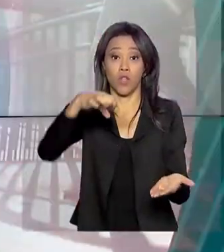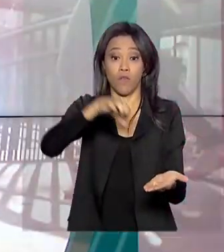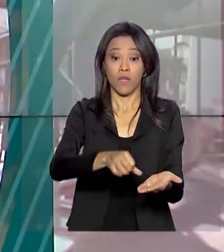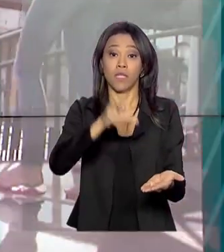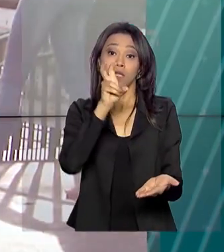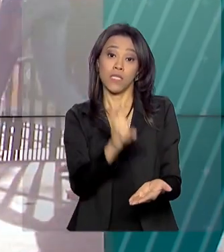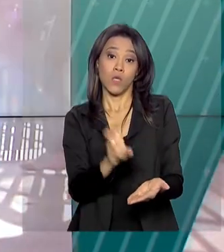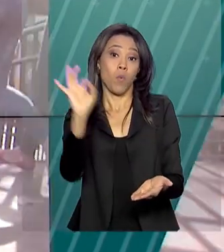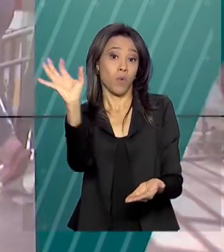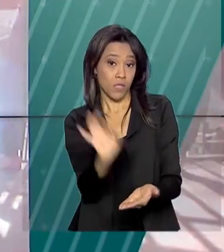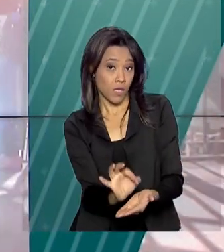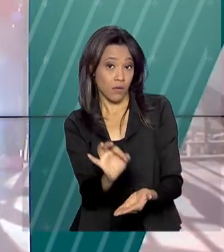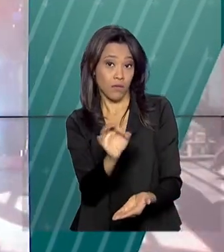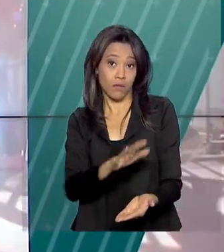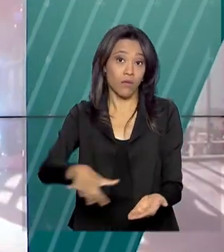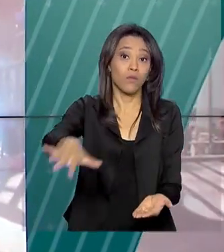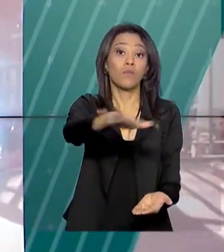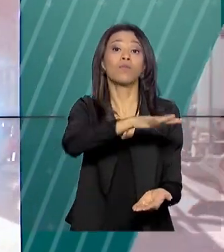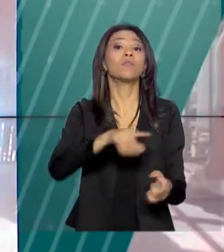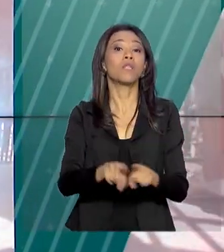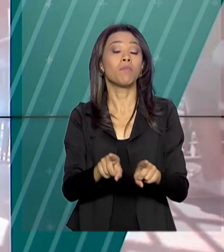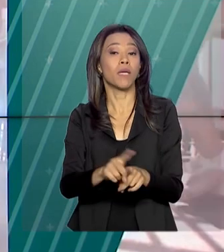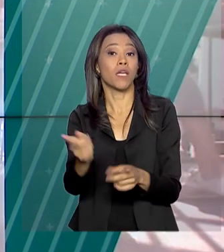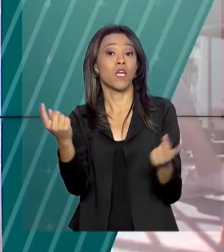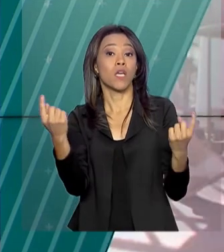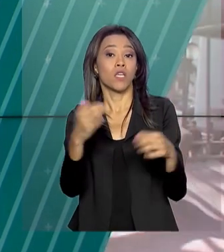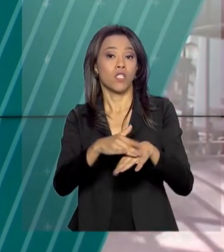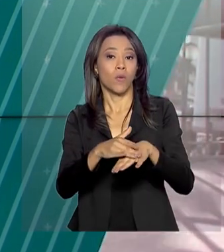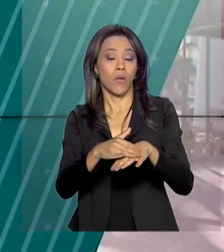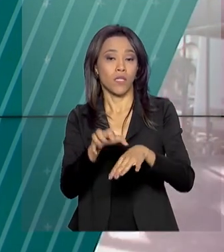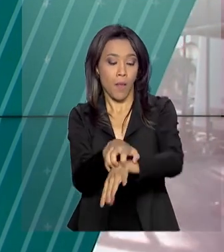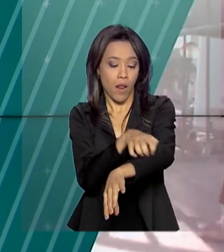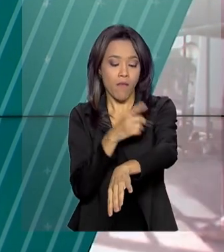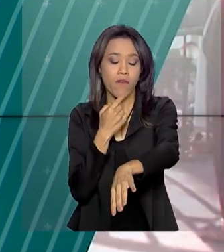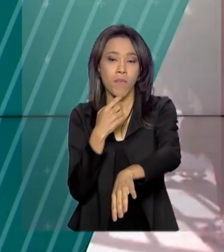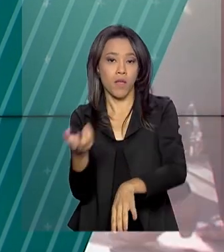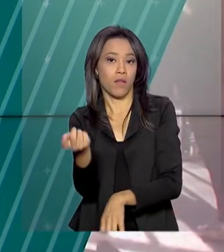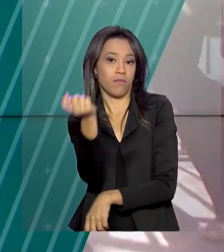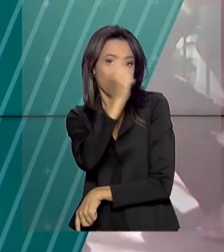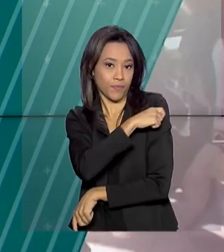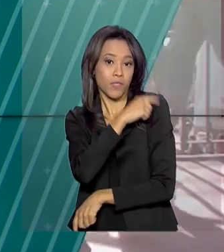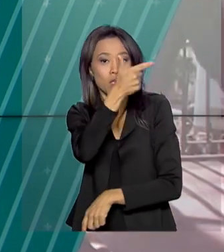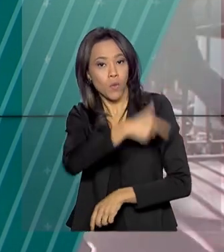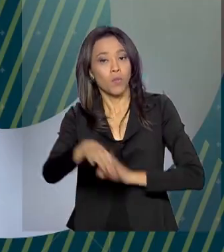público-alvo da campanha de vacinação contra o sarampo e o programa Médicos pelo Brasil.